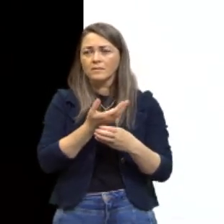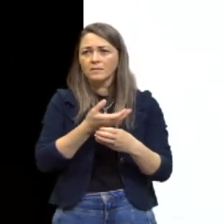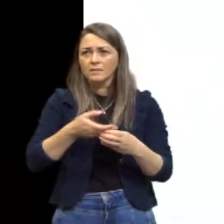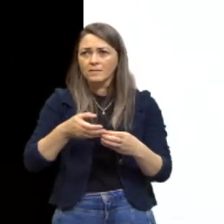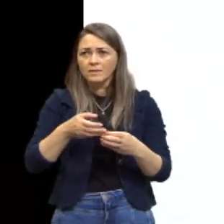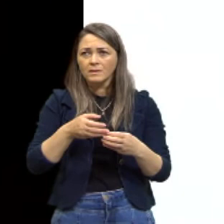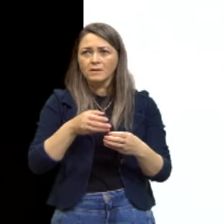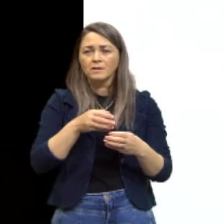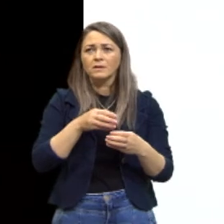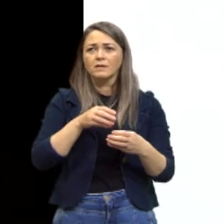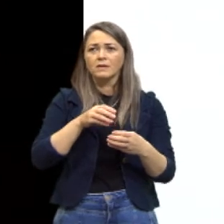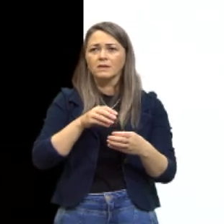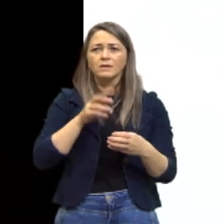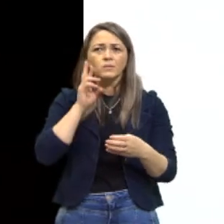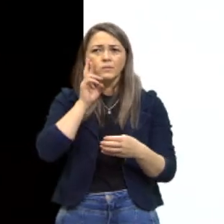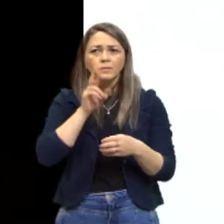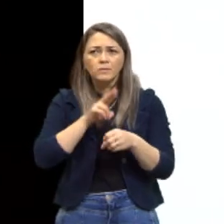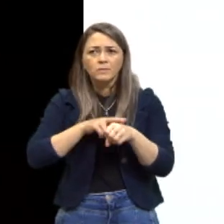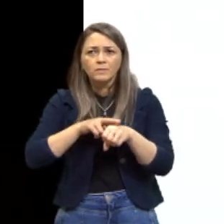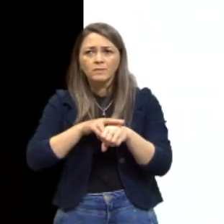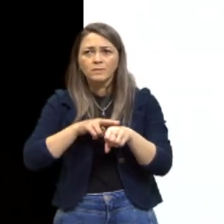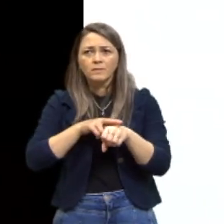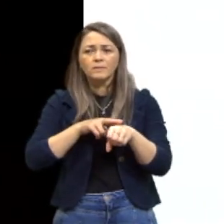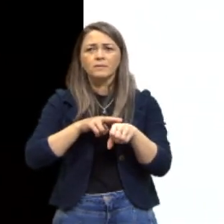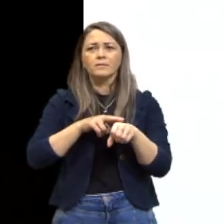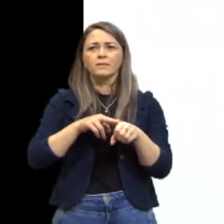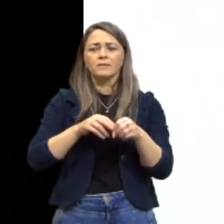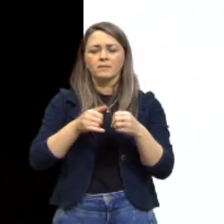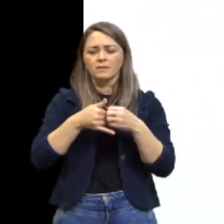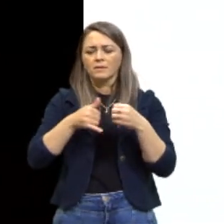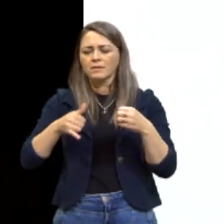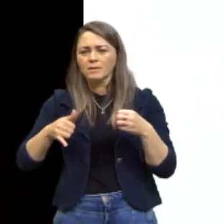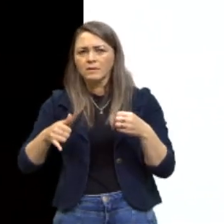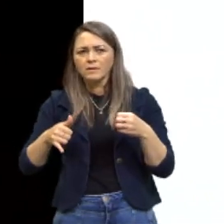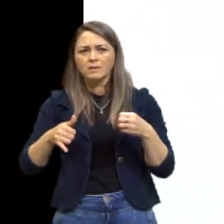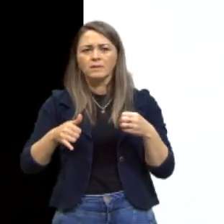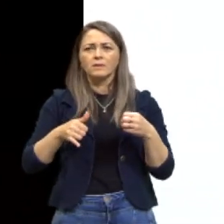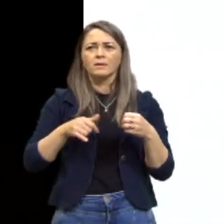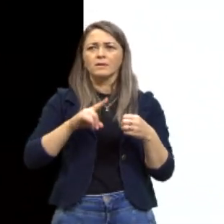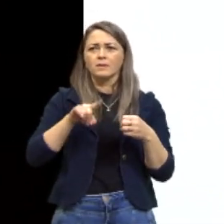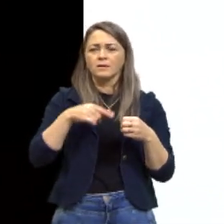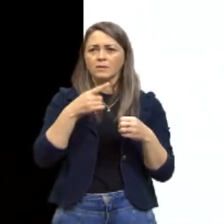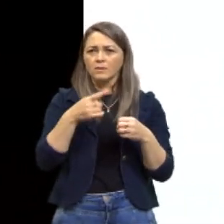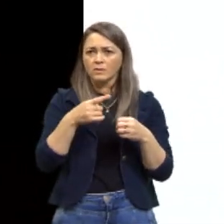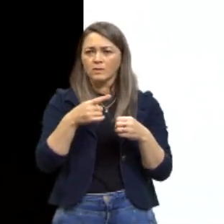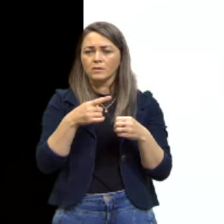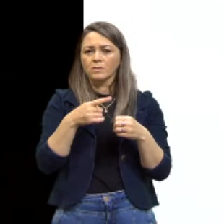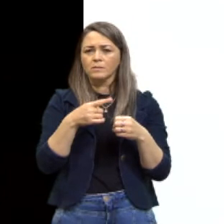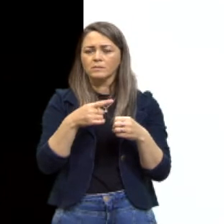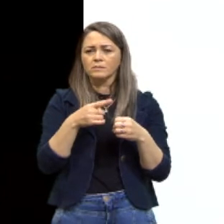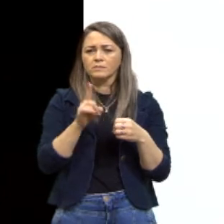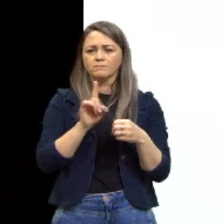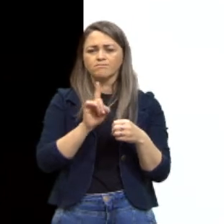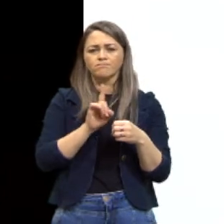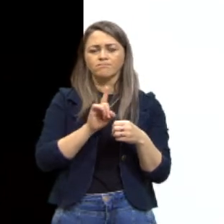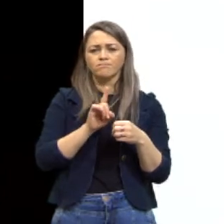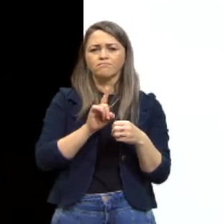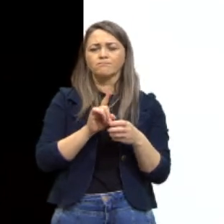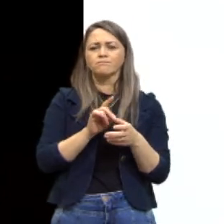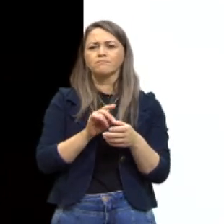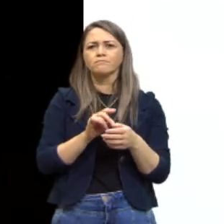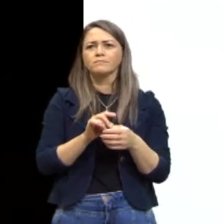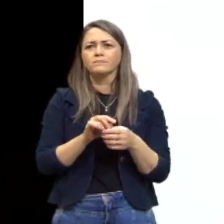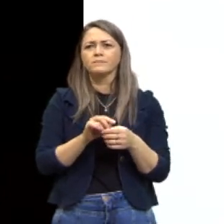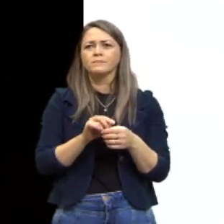produzindo aí aminoácidos de outros seres vivos que não eles, naturalmente,